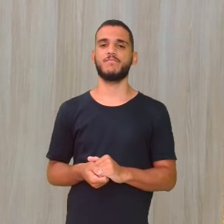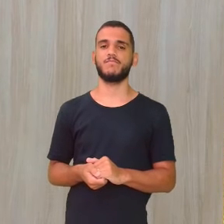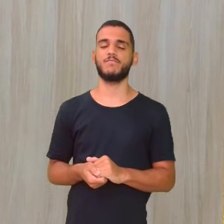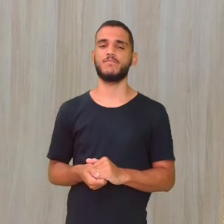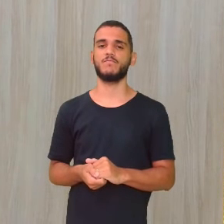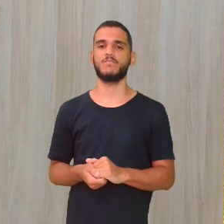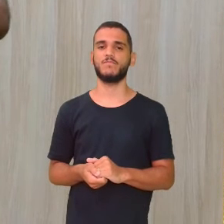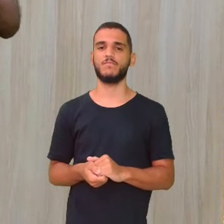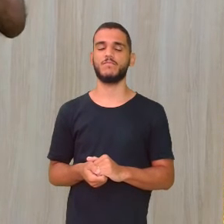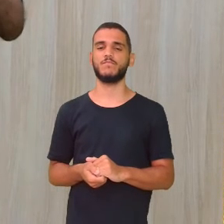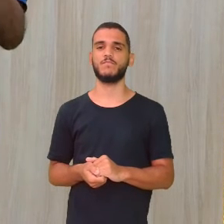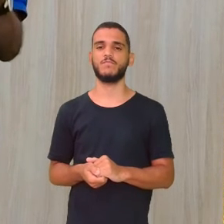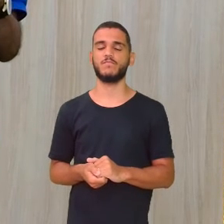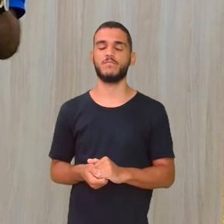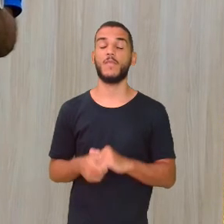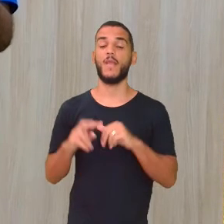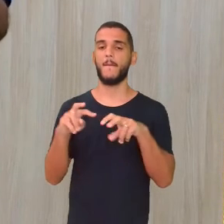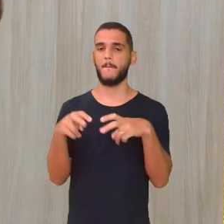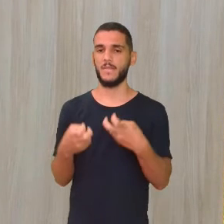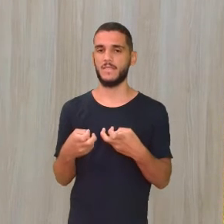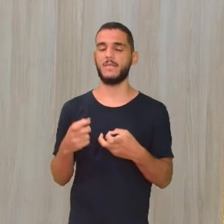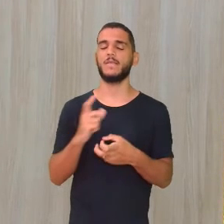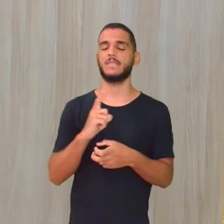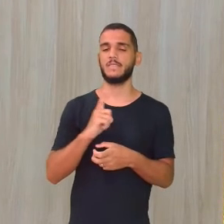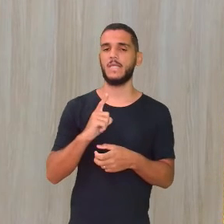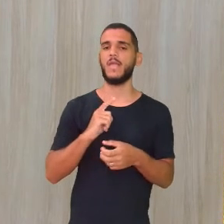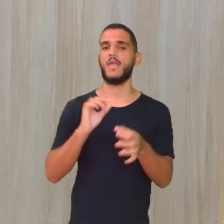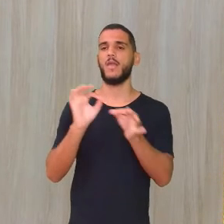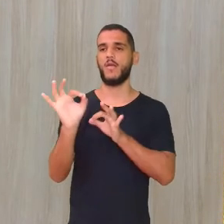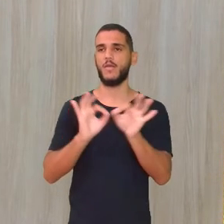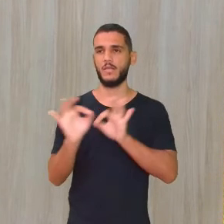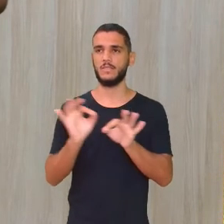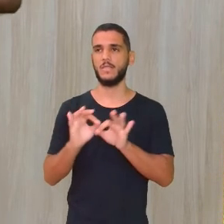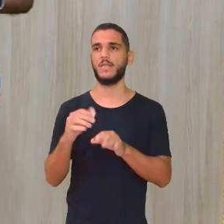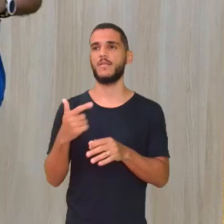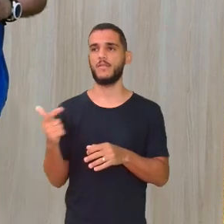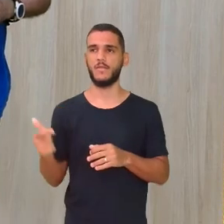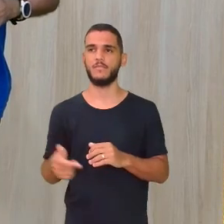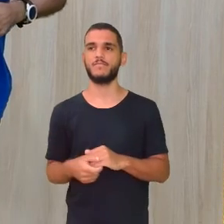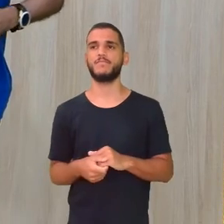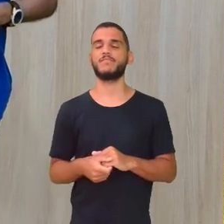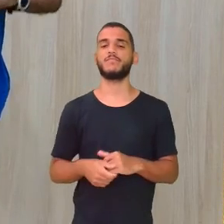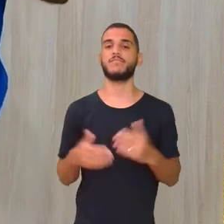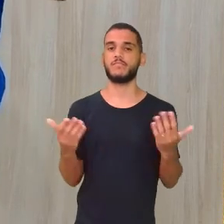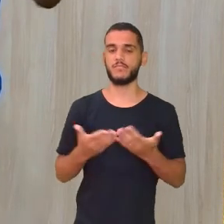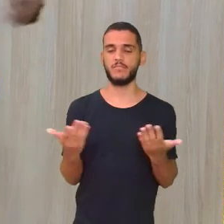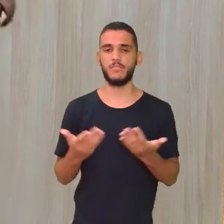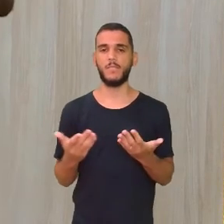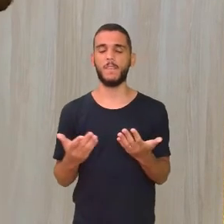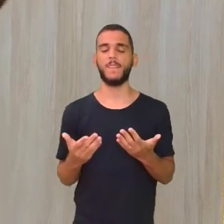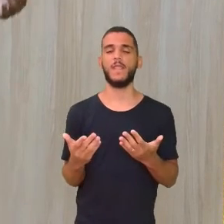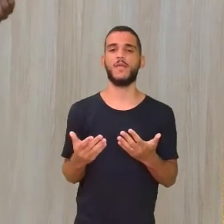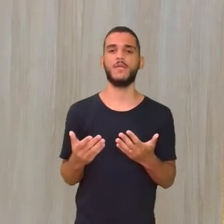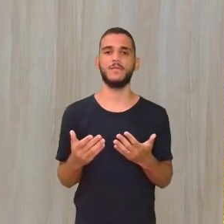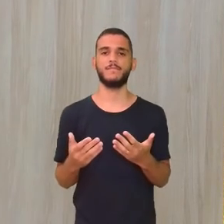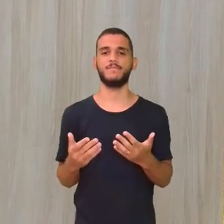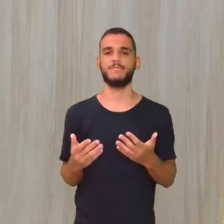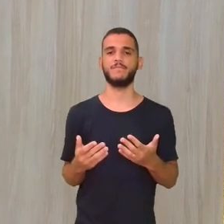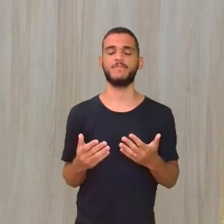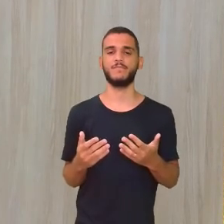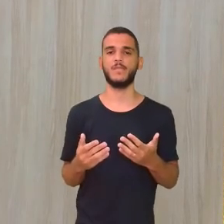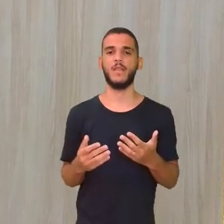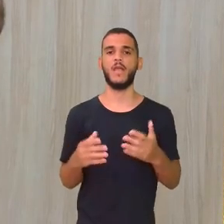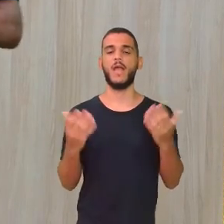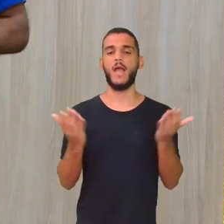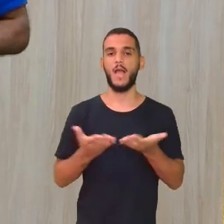perceber Tá bom? Observe aí Mais regular E mais regular Então vamos calcular As 3 medidas de tendência Até